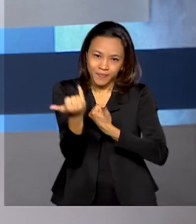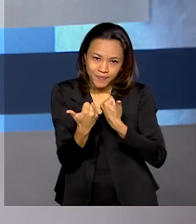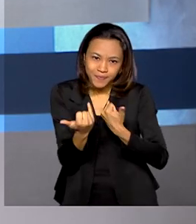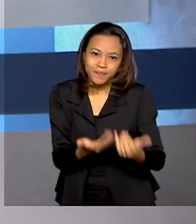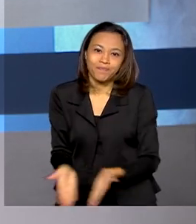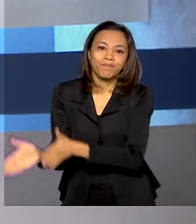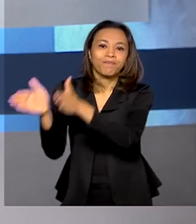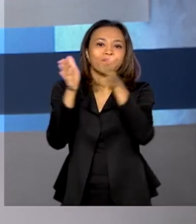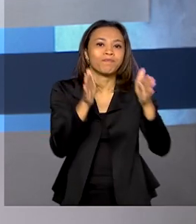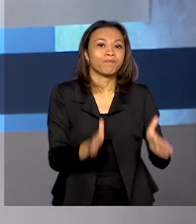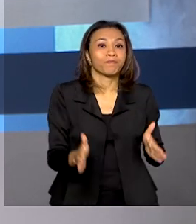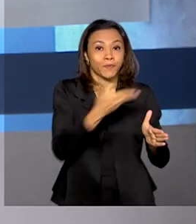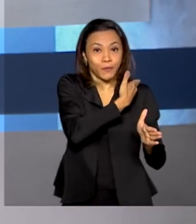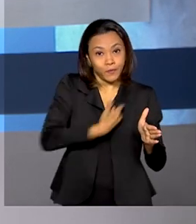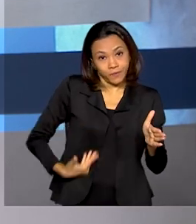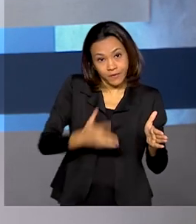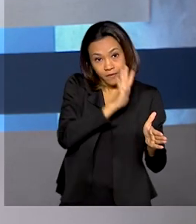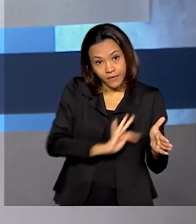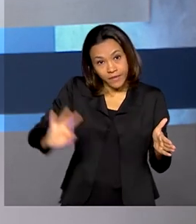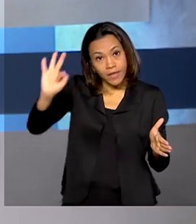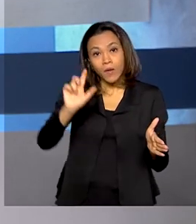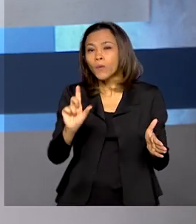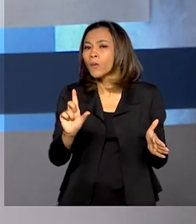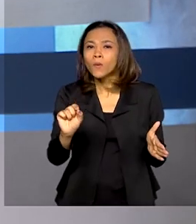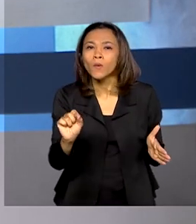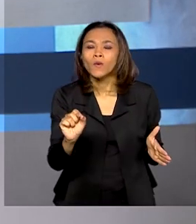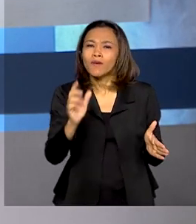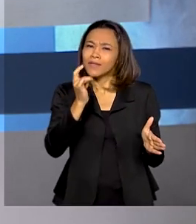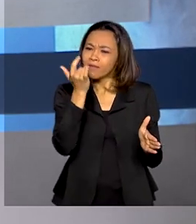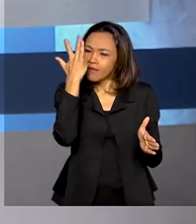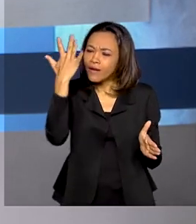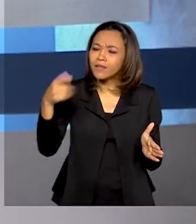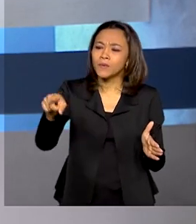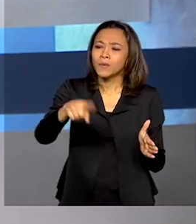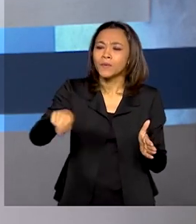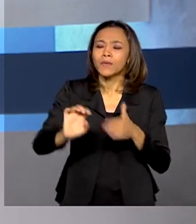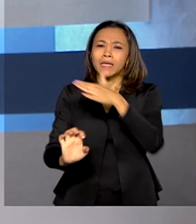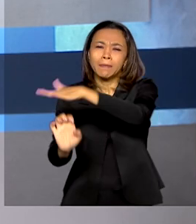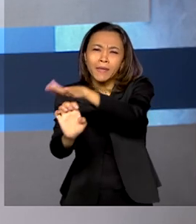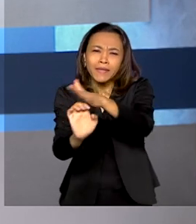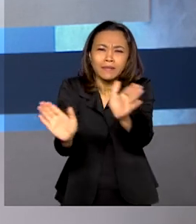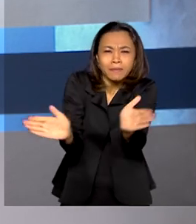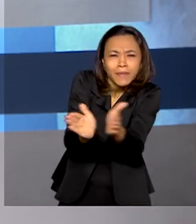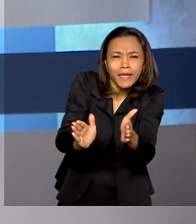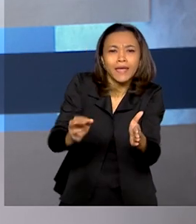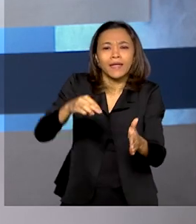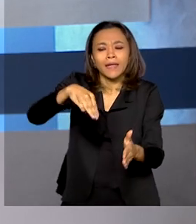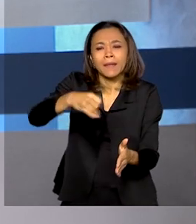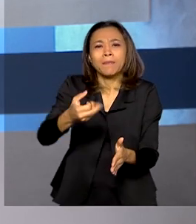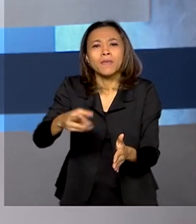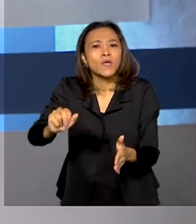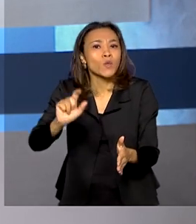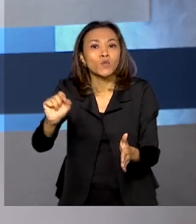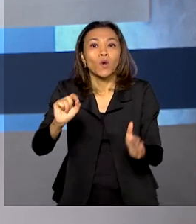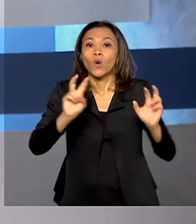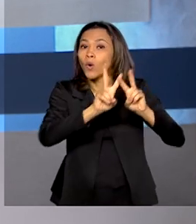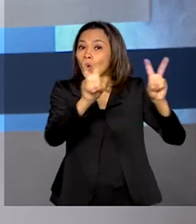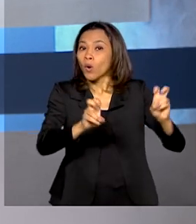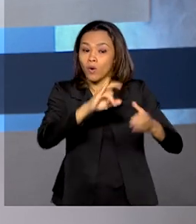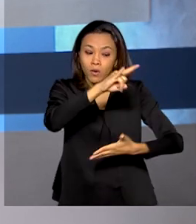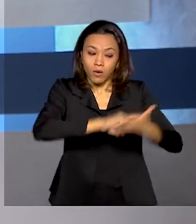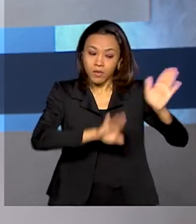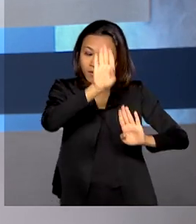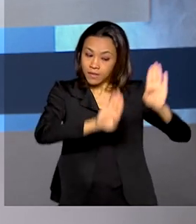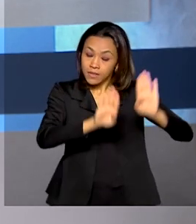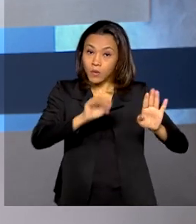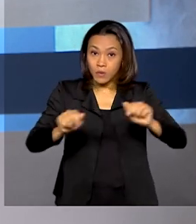E o governo federal vai facilitar a participação de microempreendedores e pequenas empresas em licitações. O certificado digital